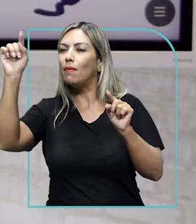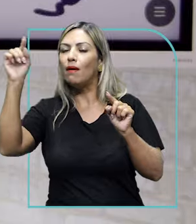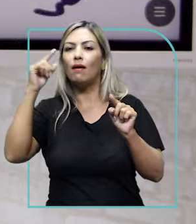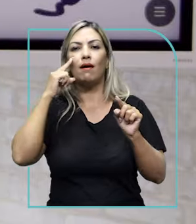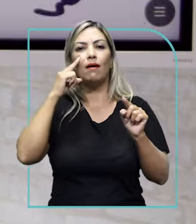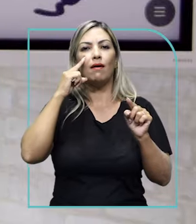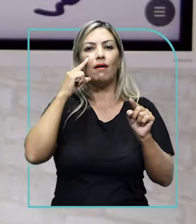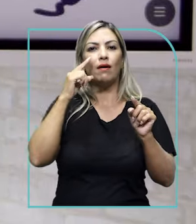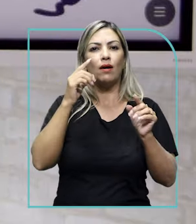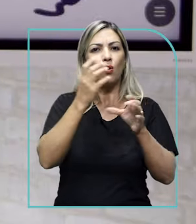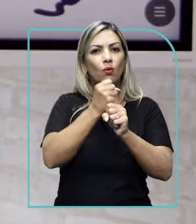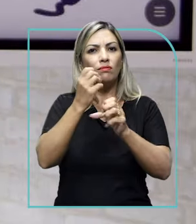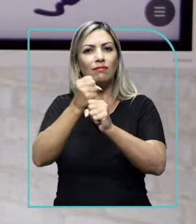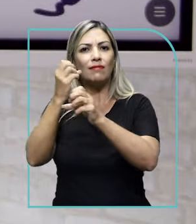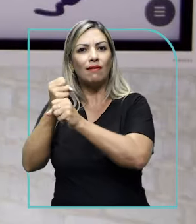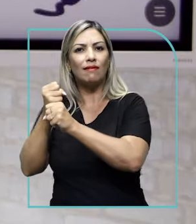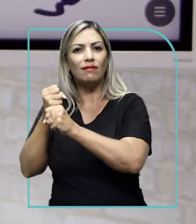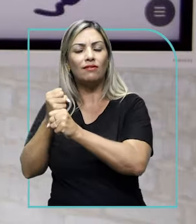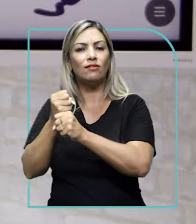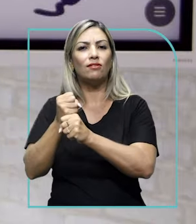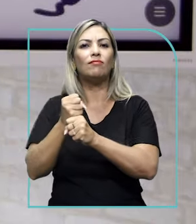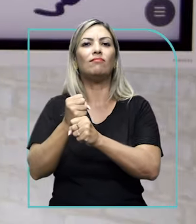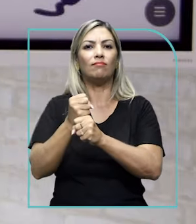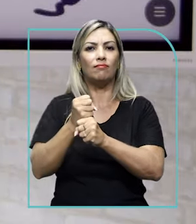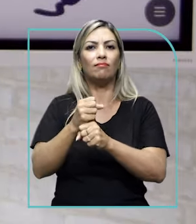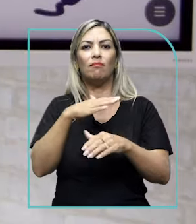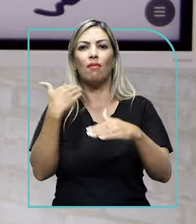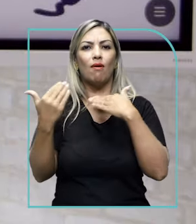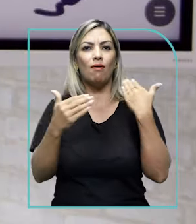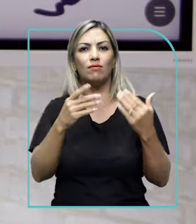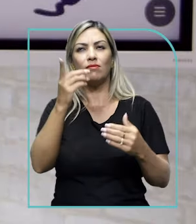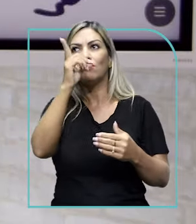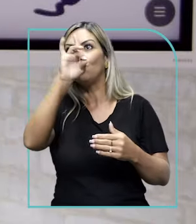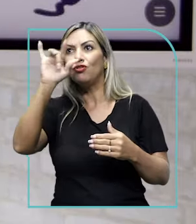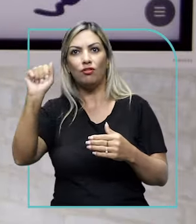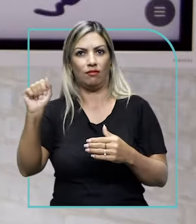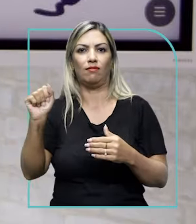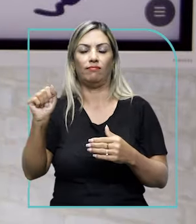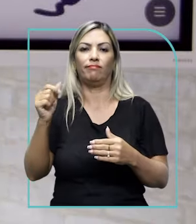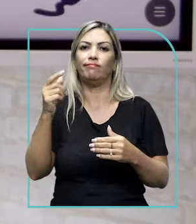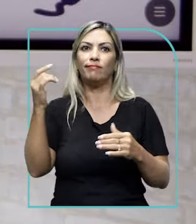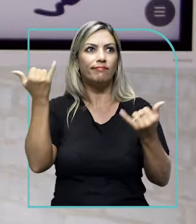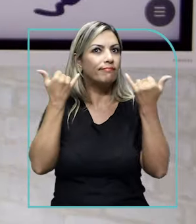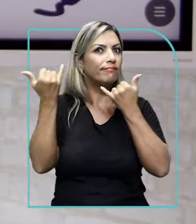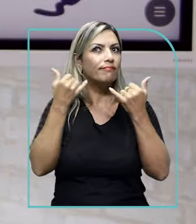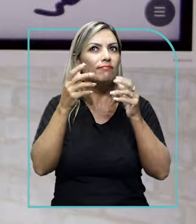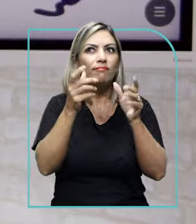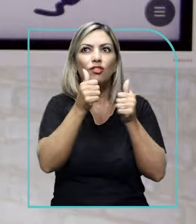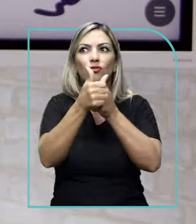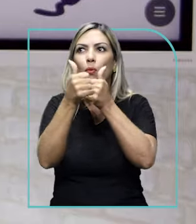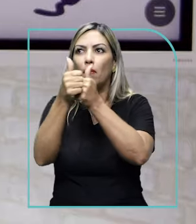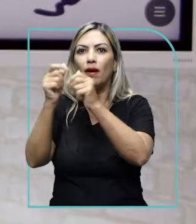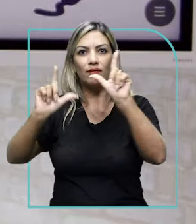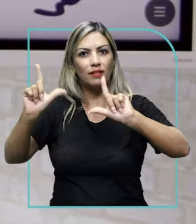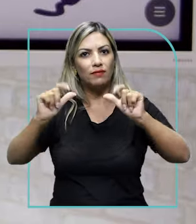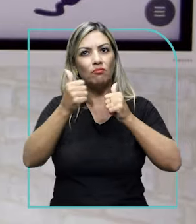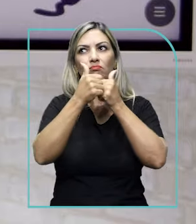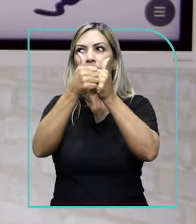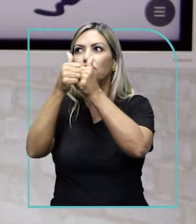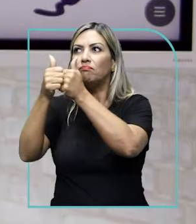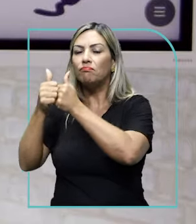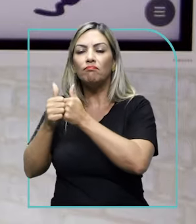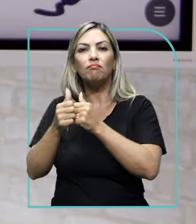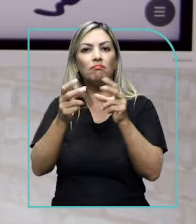uma contagem com relação às mortes diárias, que a gente ia acompanhando e